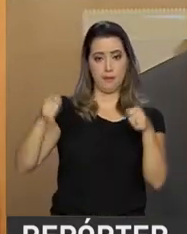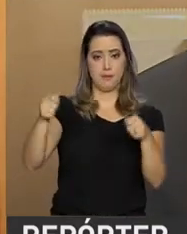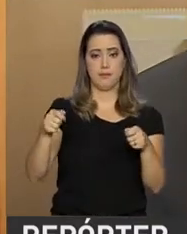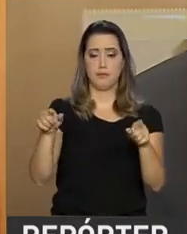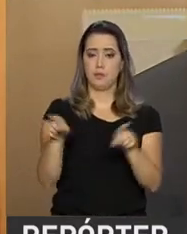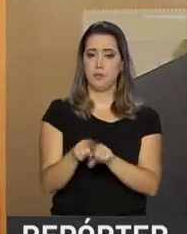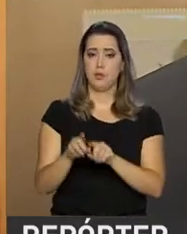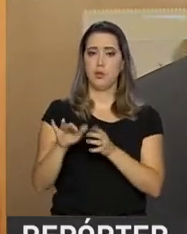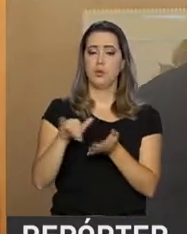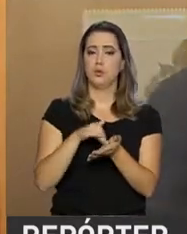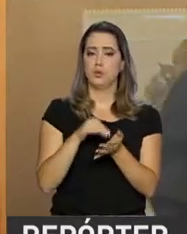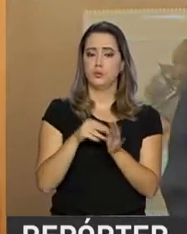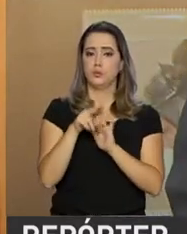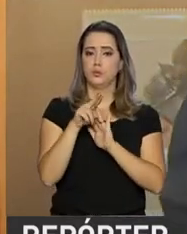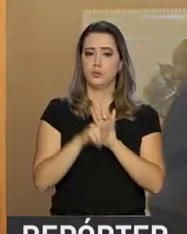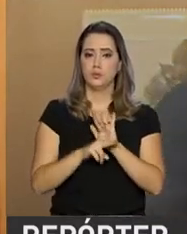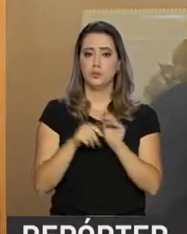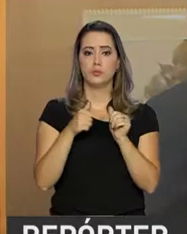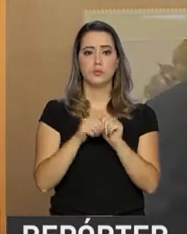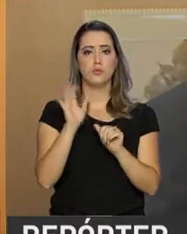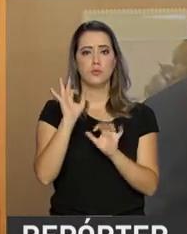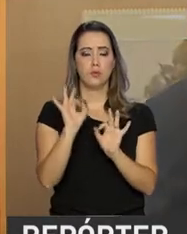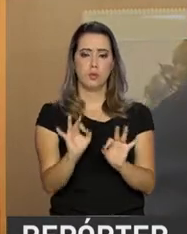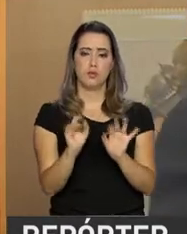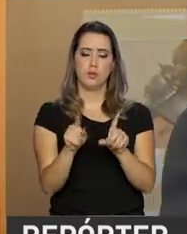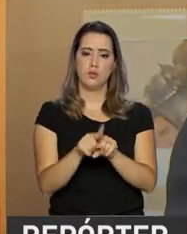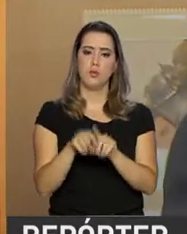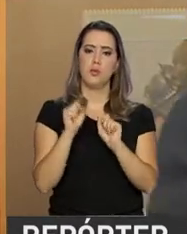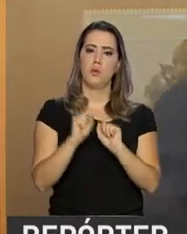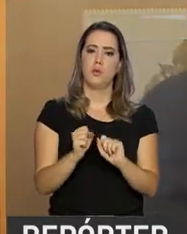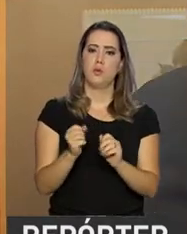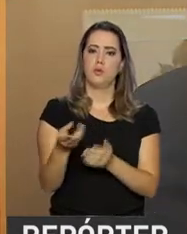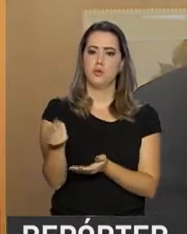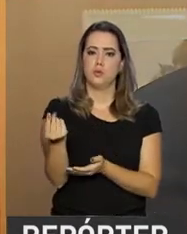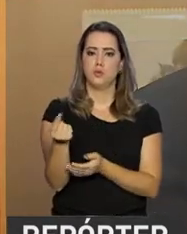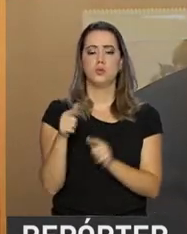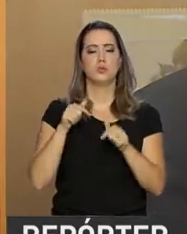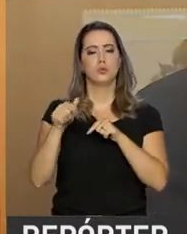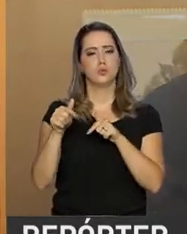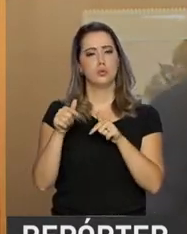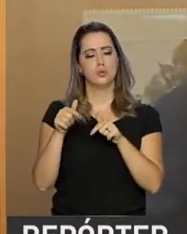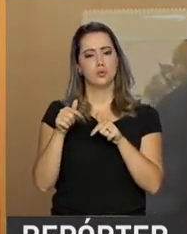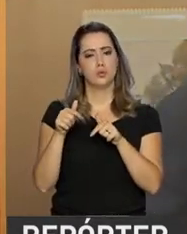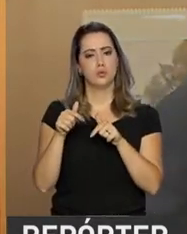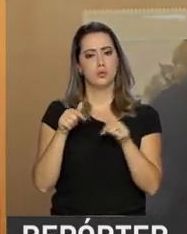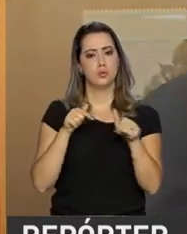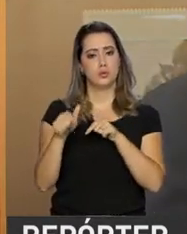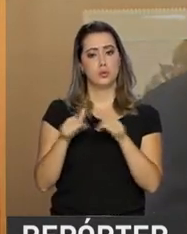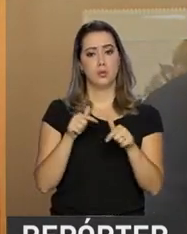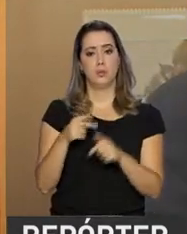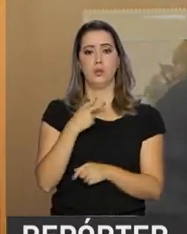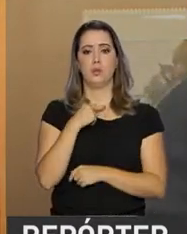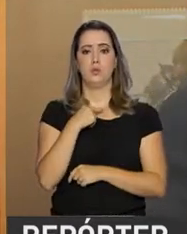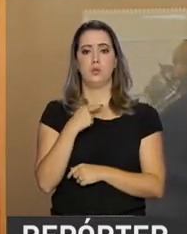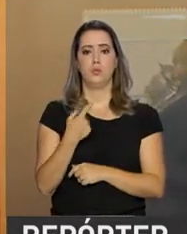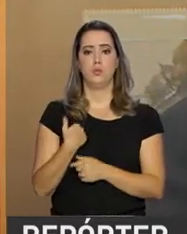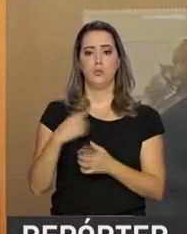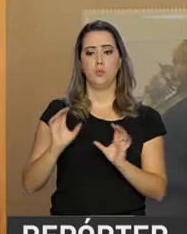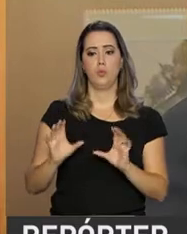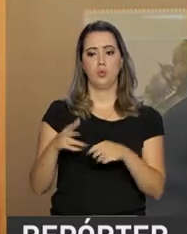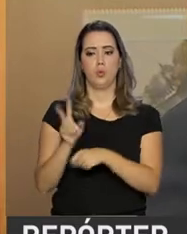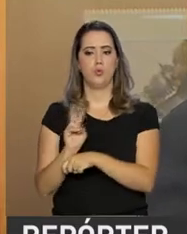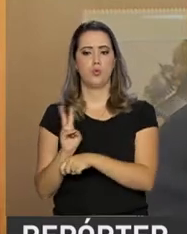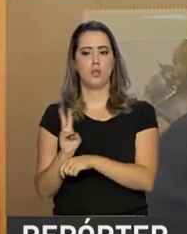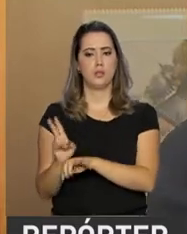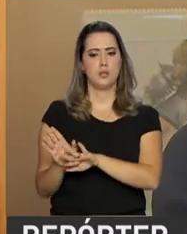esse protocolo de que ele fez a sua parte, ele possa realizar a sua atividade sem ser impedido pelos órgãos de